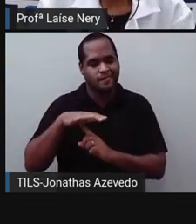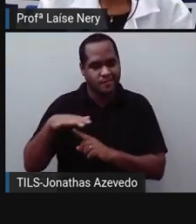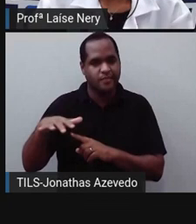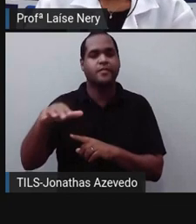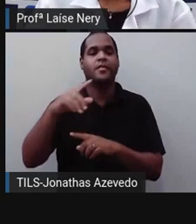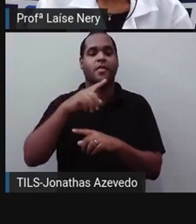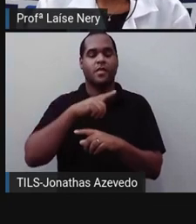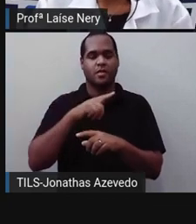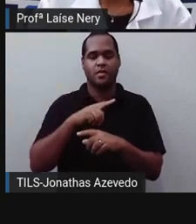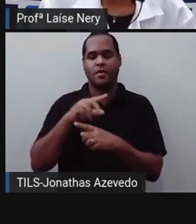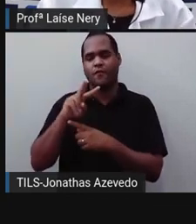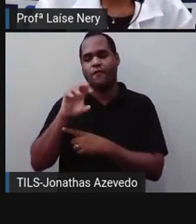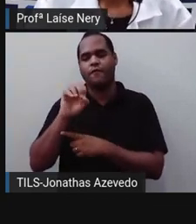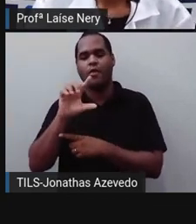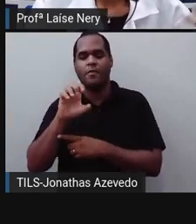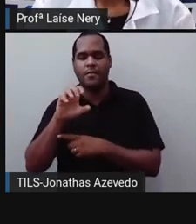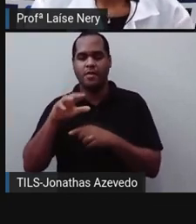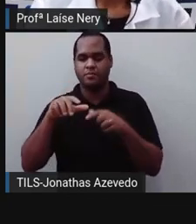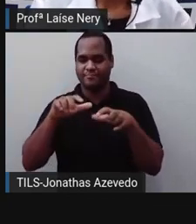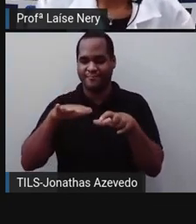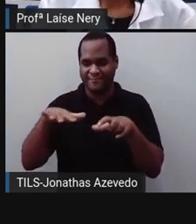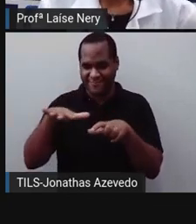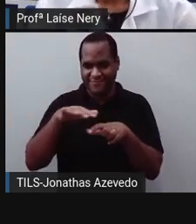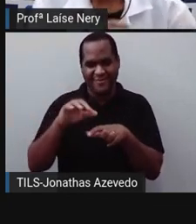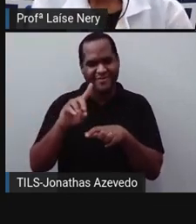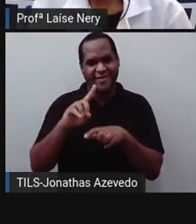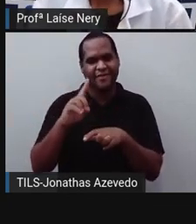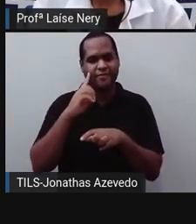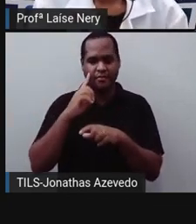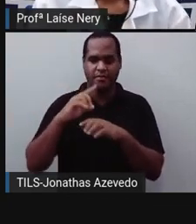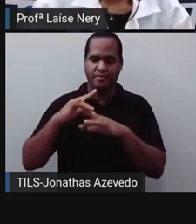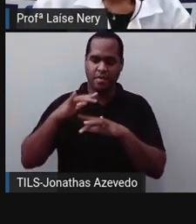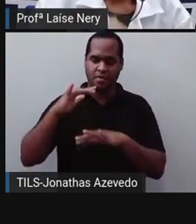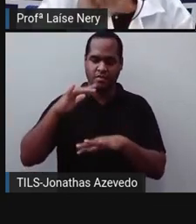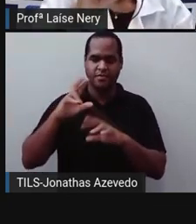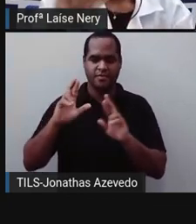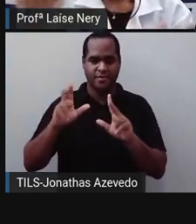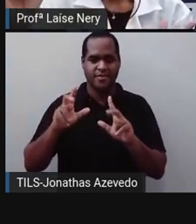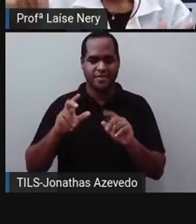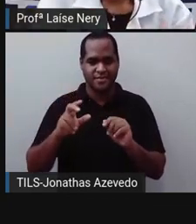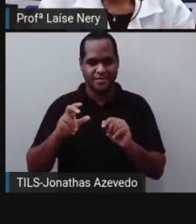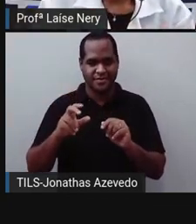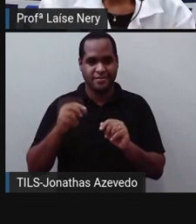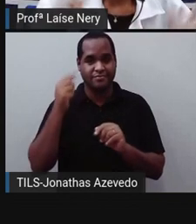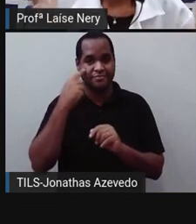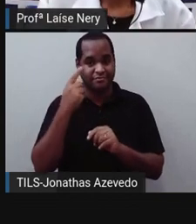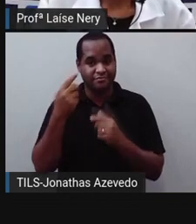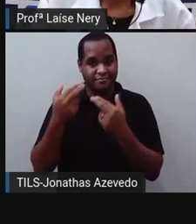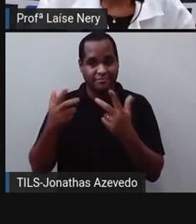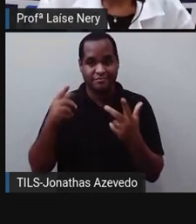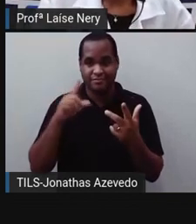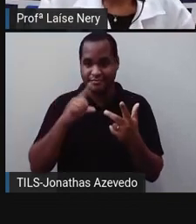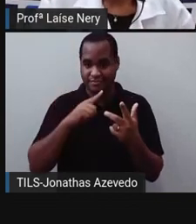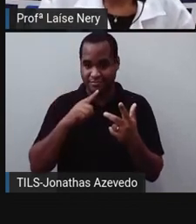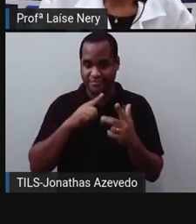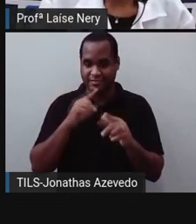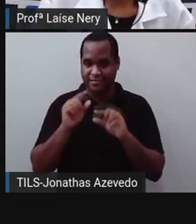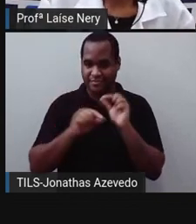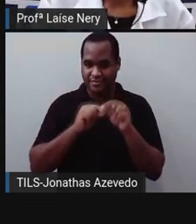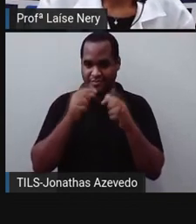volume e ocupa um espaço. É diferente das figuras planas, que eram somente um desenho.